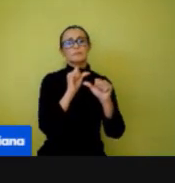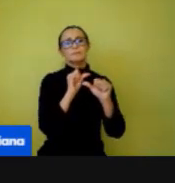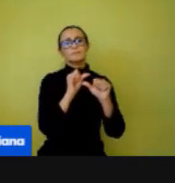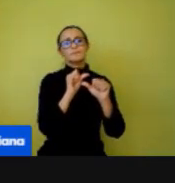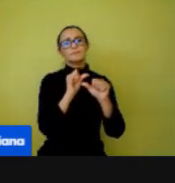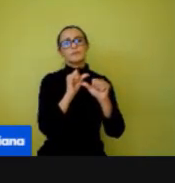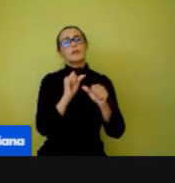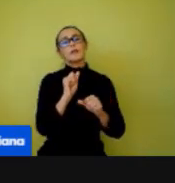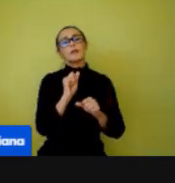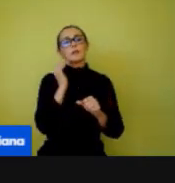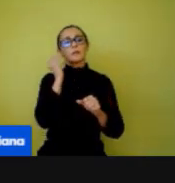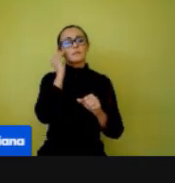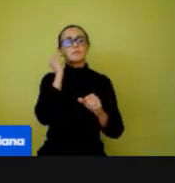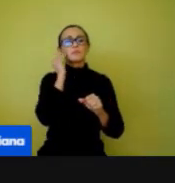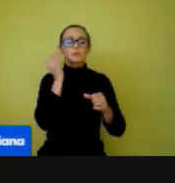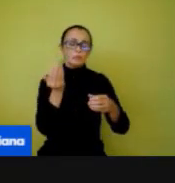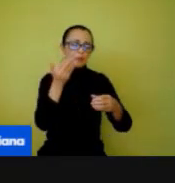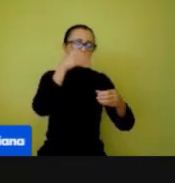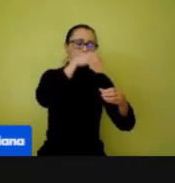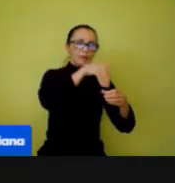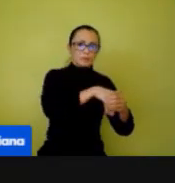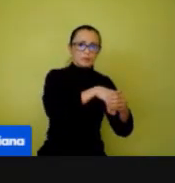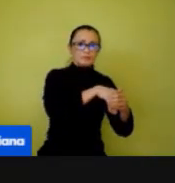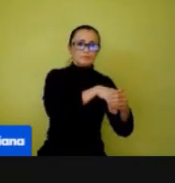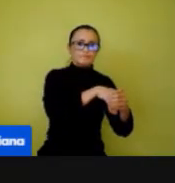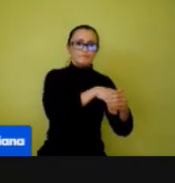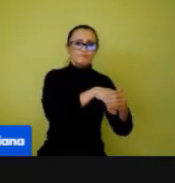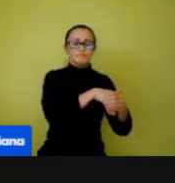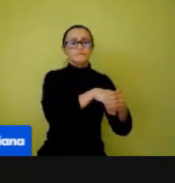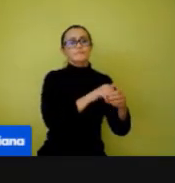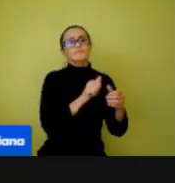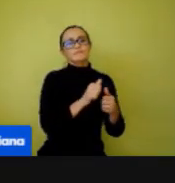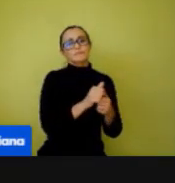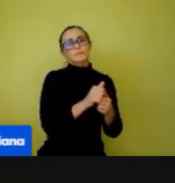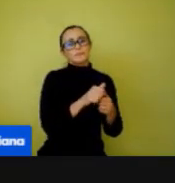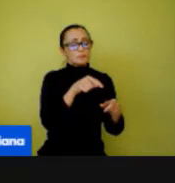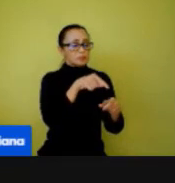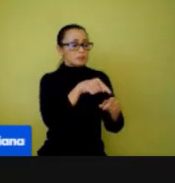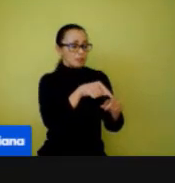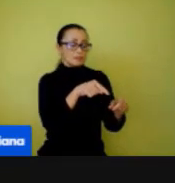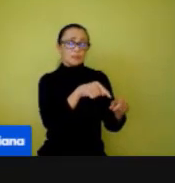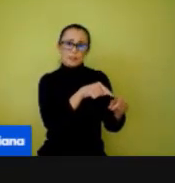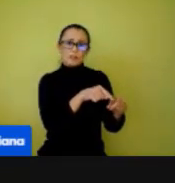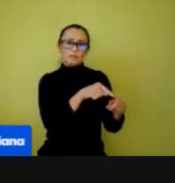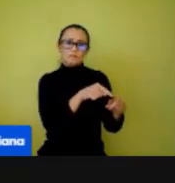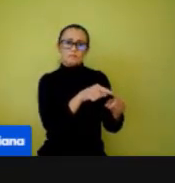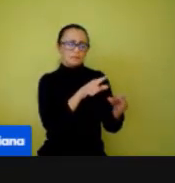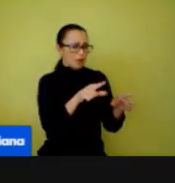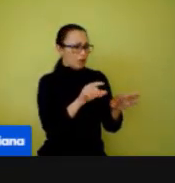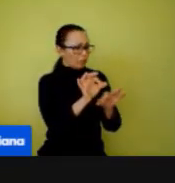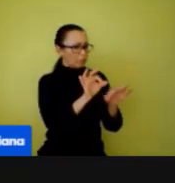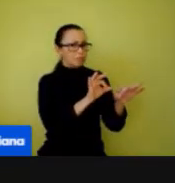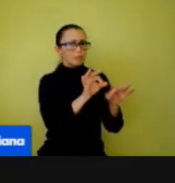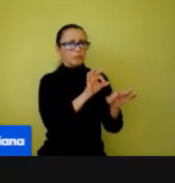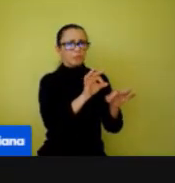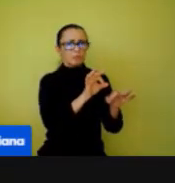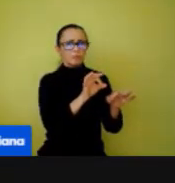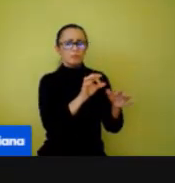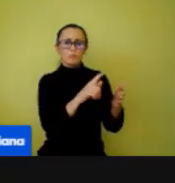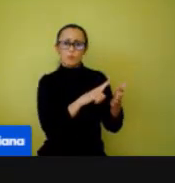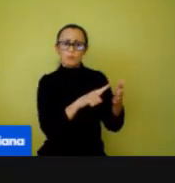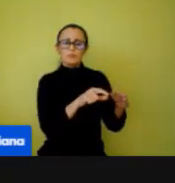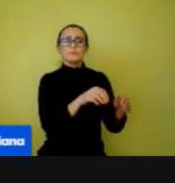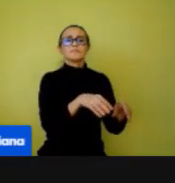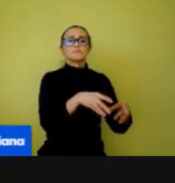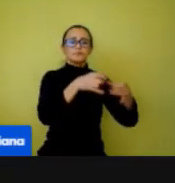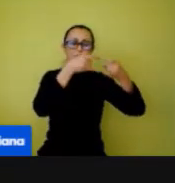plástico, tanto a limpa quanto a suja. Então, tá com a sua máscara limpa, dentro de um saquinho. Vai trocar? Pega